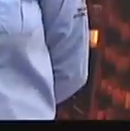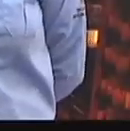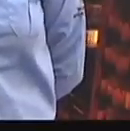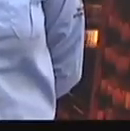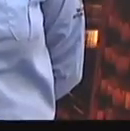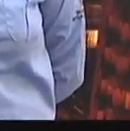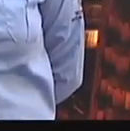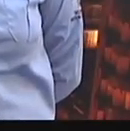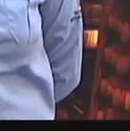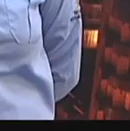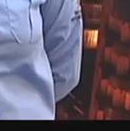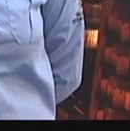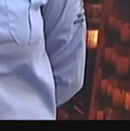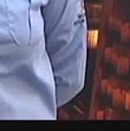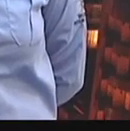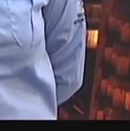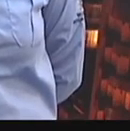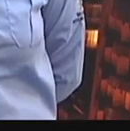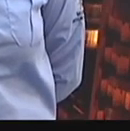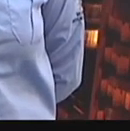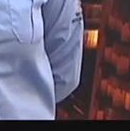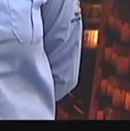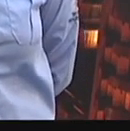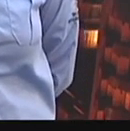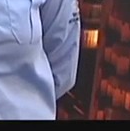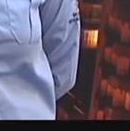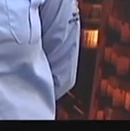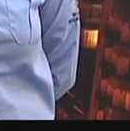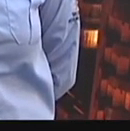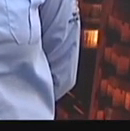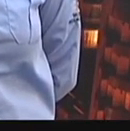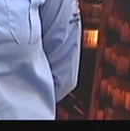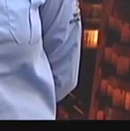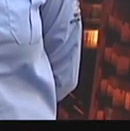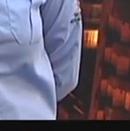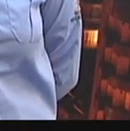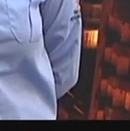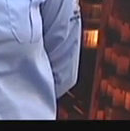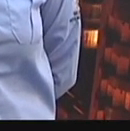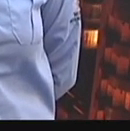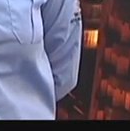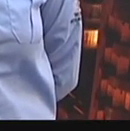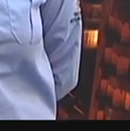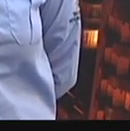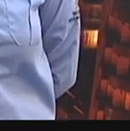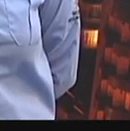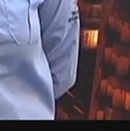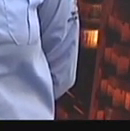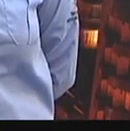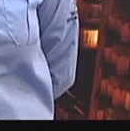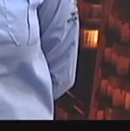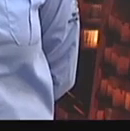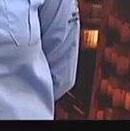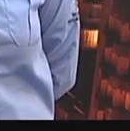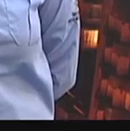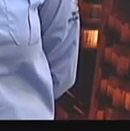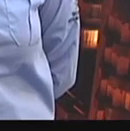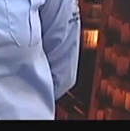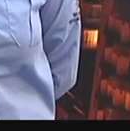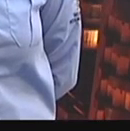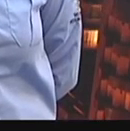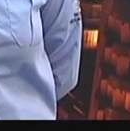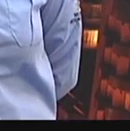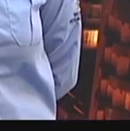Sobre o efeito de álcool, o condutor tem o seu tempo de reação alterado. E isso no trânsito significa que